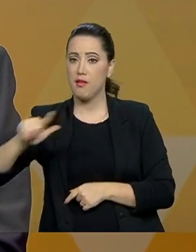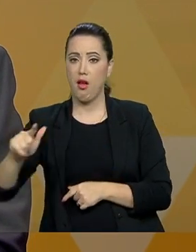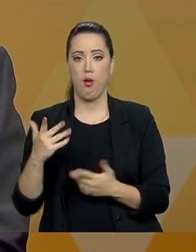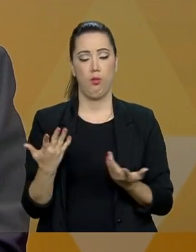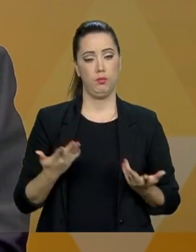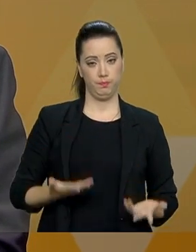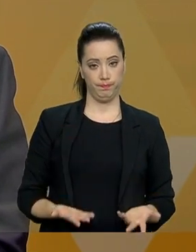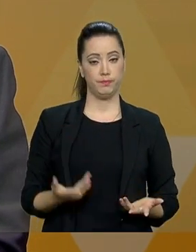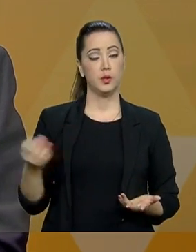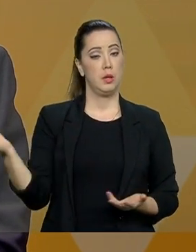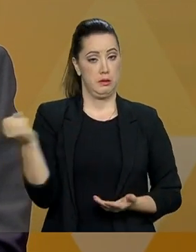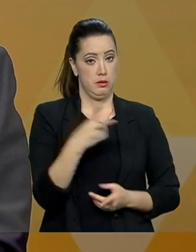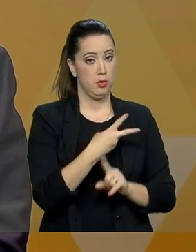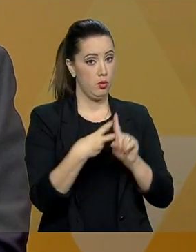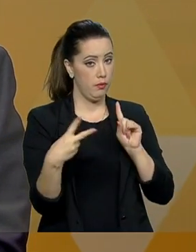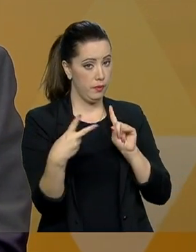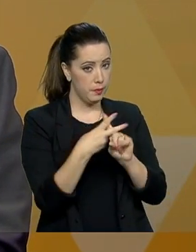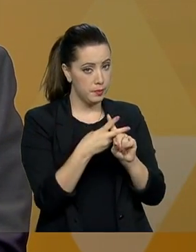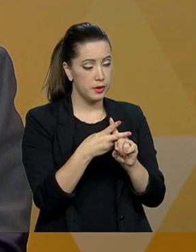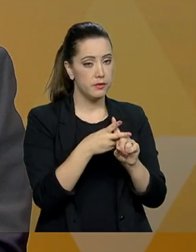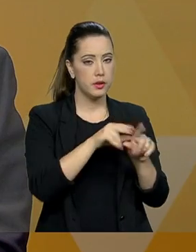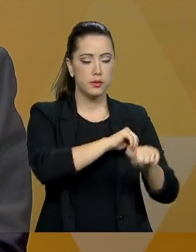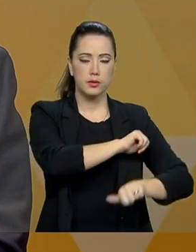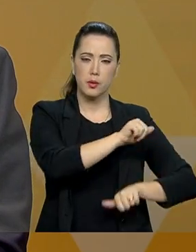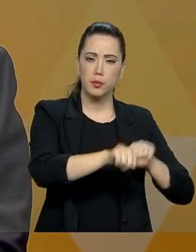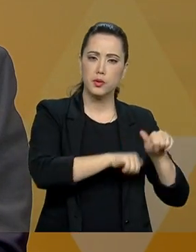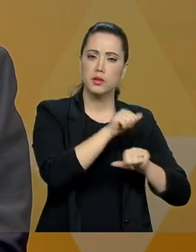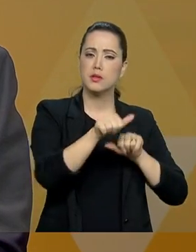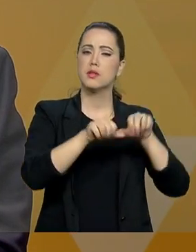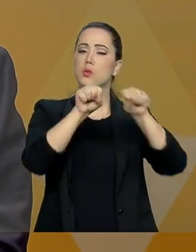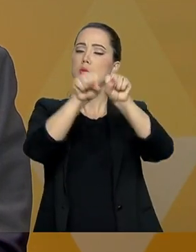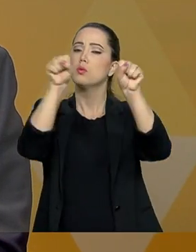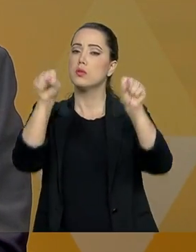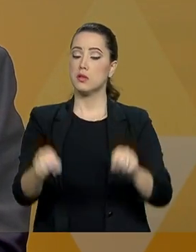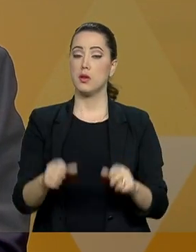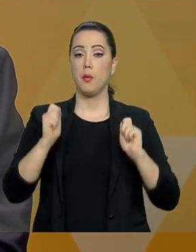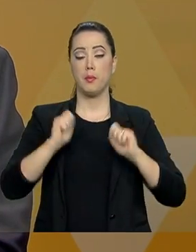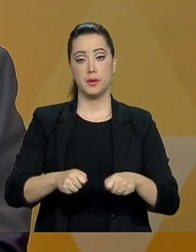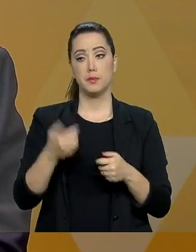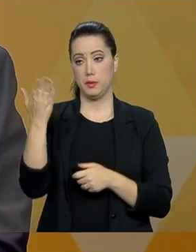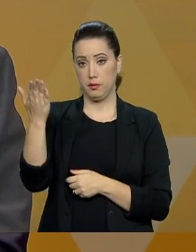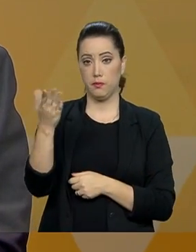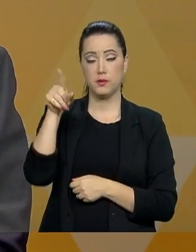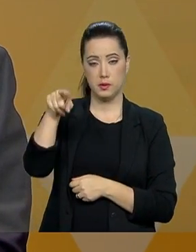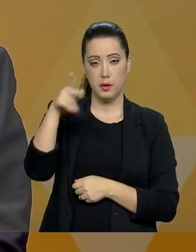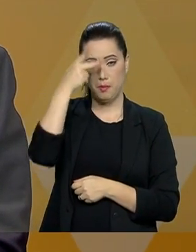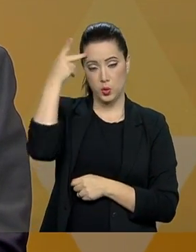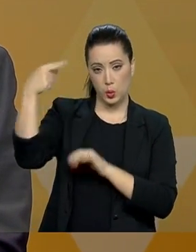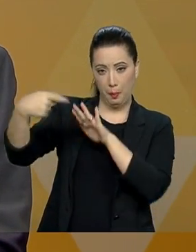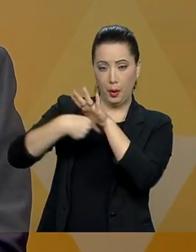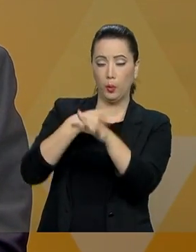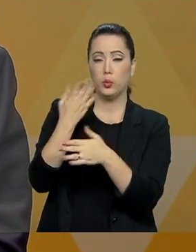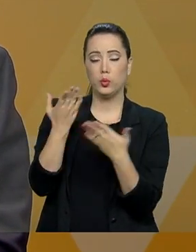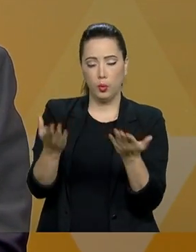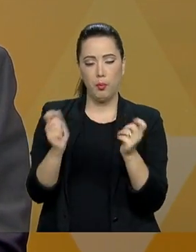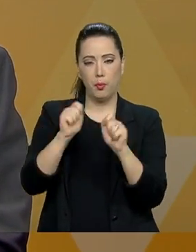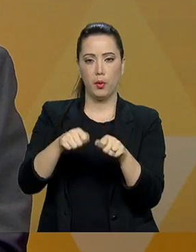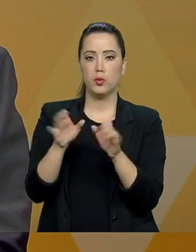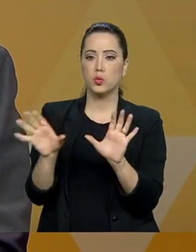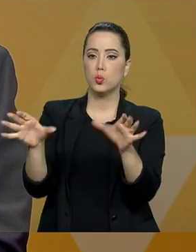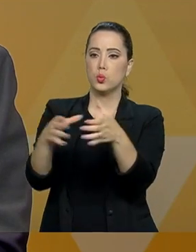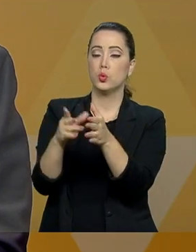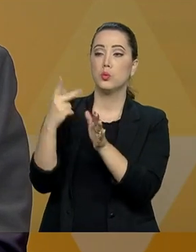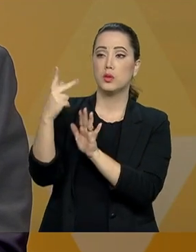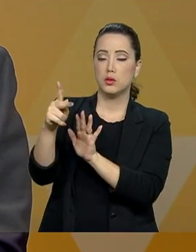Então, essa nova Previdência, a reestruturação do sistema, vai permitir, Durand, que você possa, a exemplo daquele da sua geração,